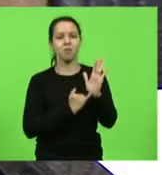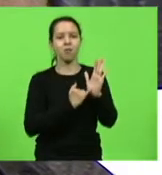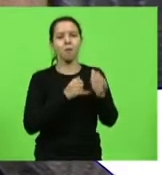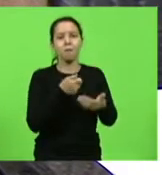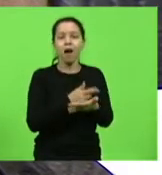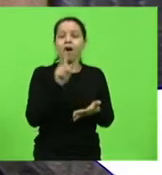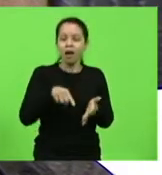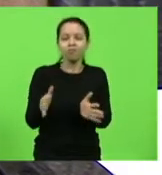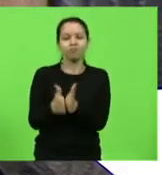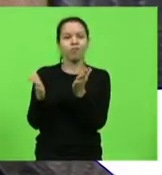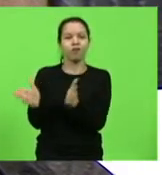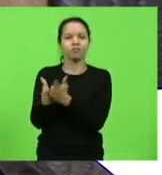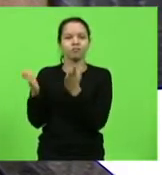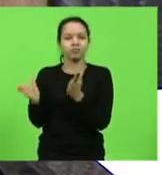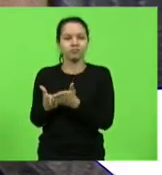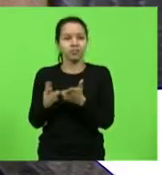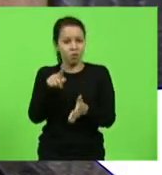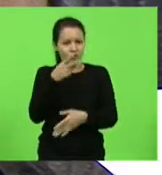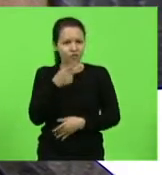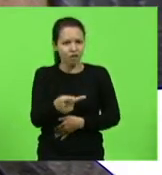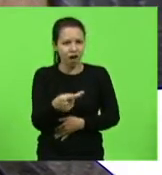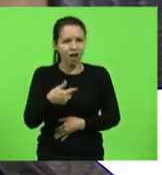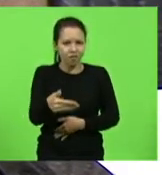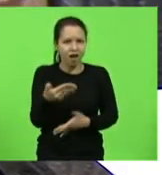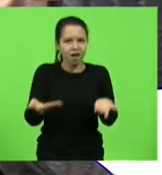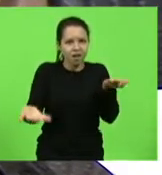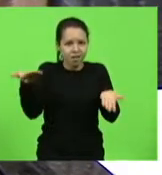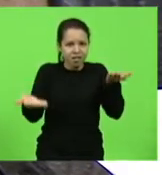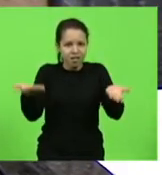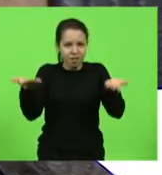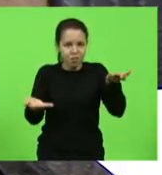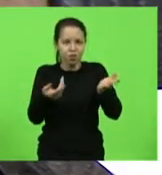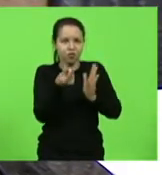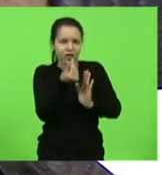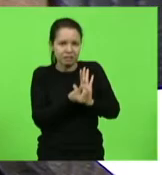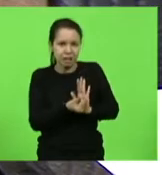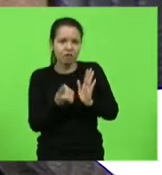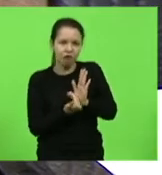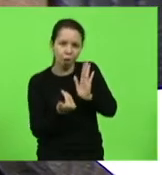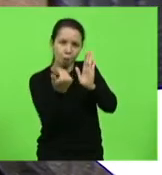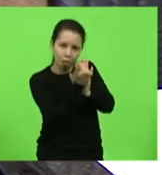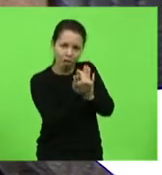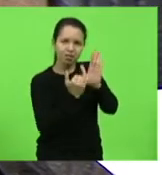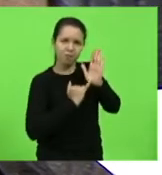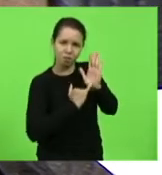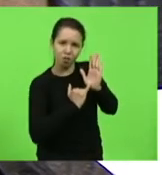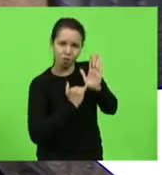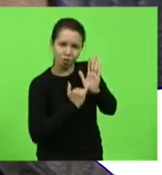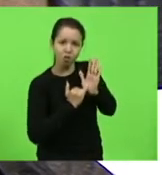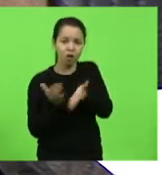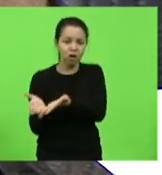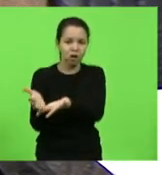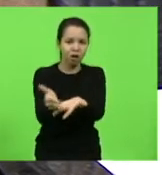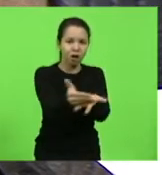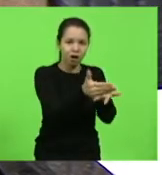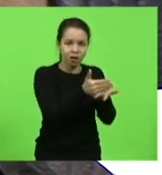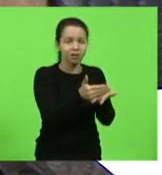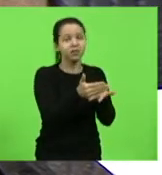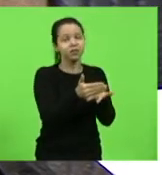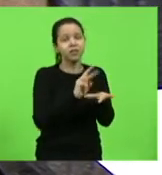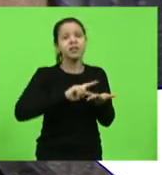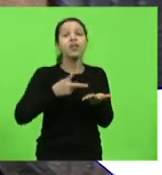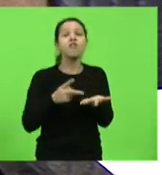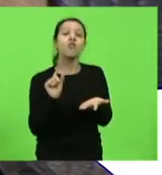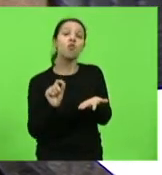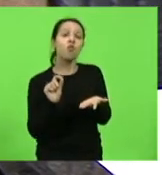Então, quando a gente fala que vai fazer equilíbrio financeiro através de aumento de tributo, de arrecadação, em outras palavras, nós